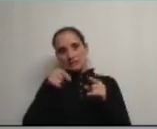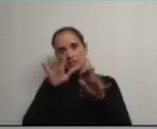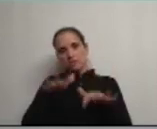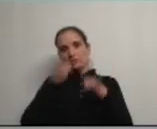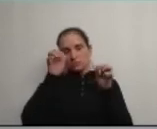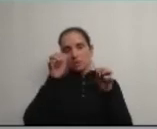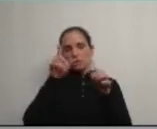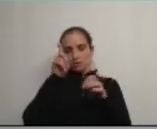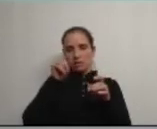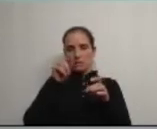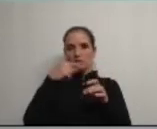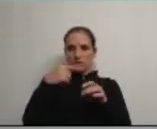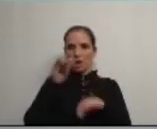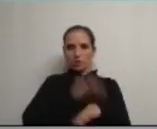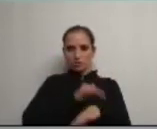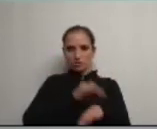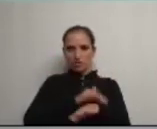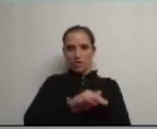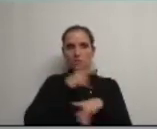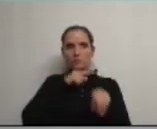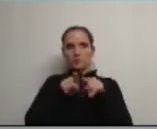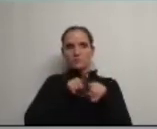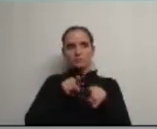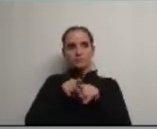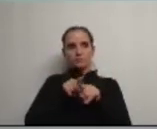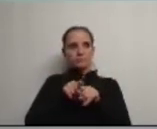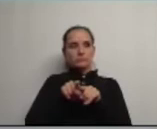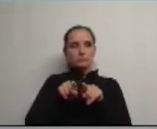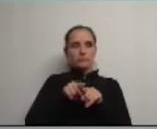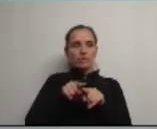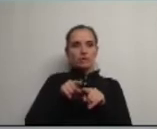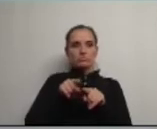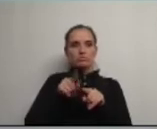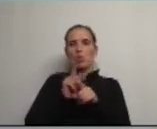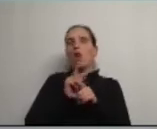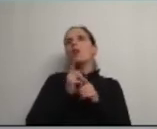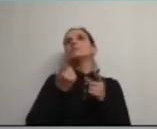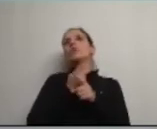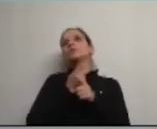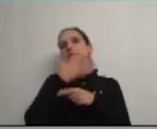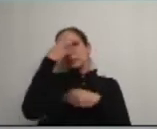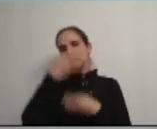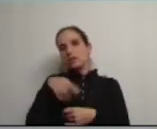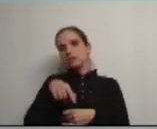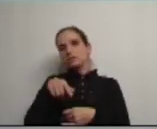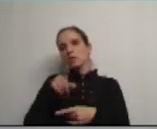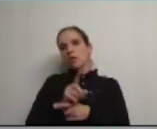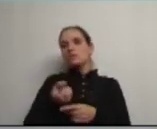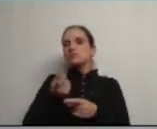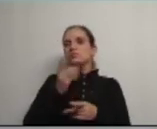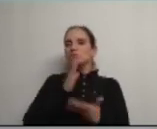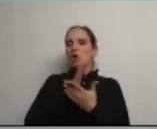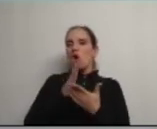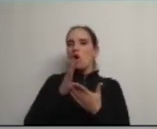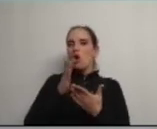Assembleia que também tem responsabilidades políticas não embarque numa coisa tão séria como esta apenas